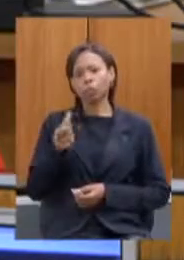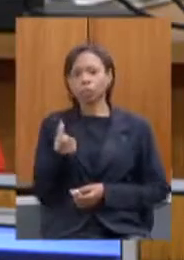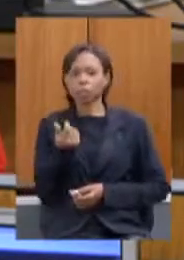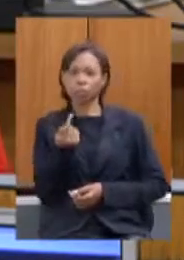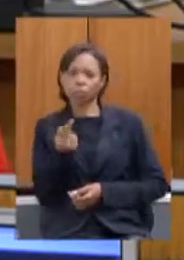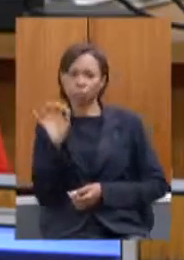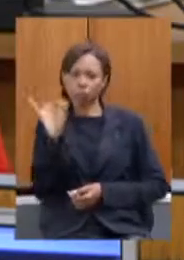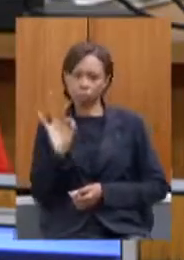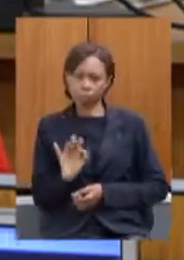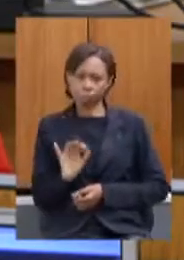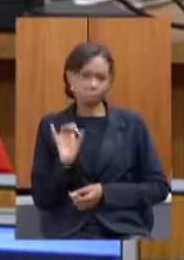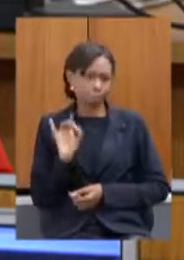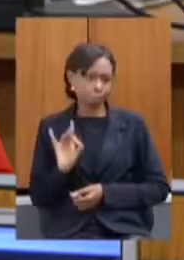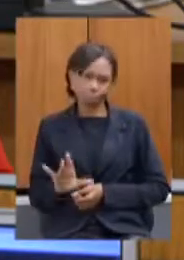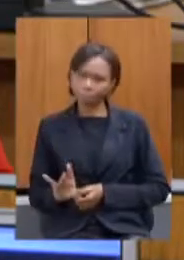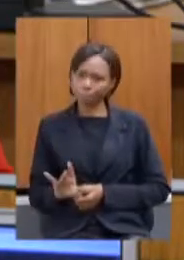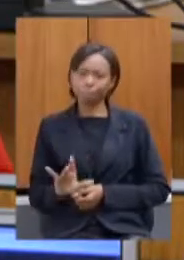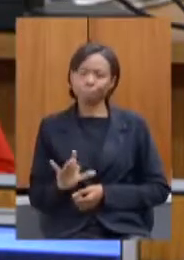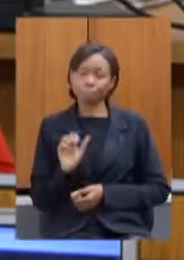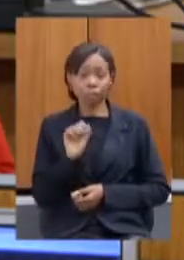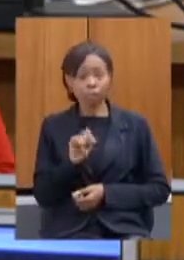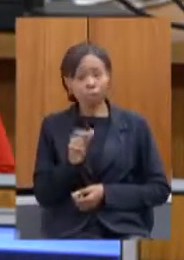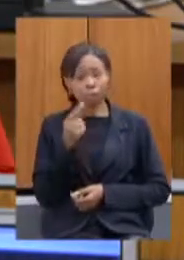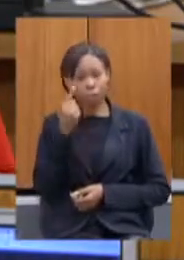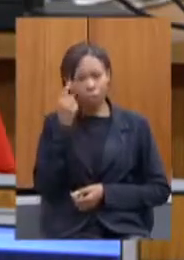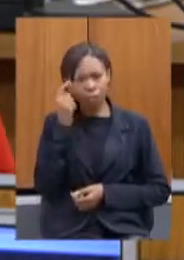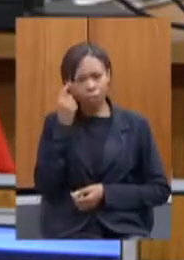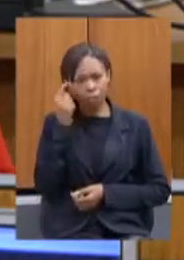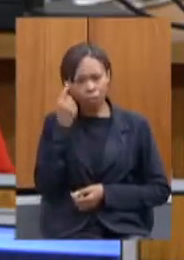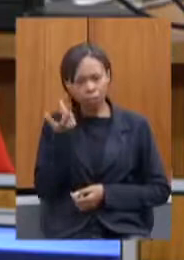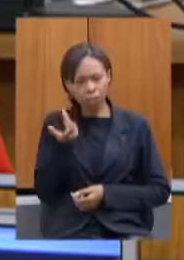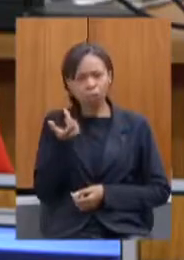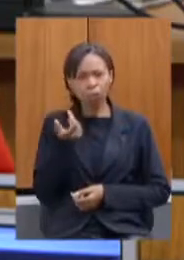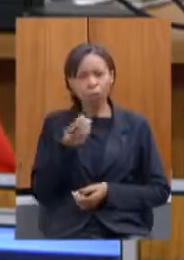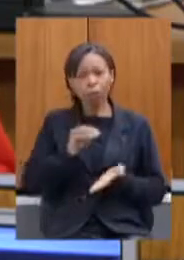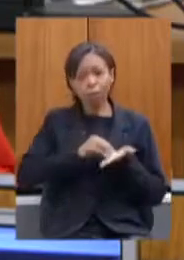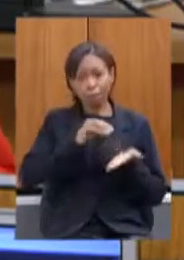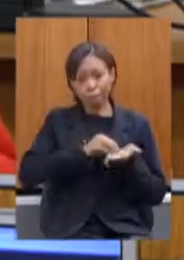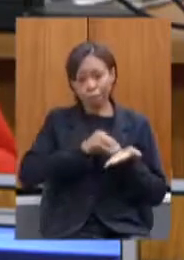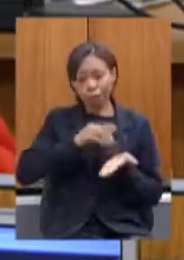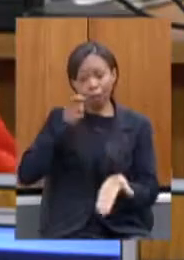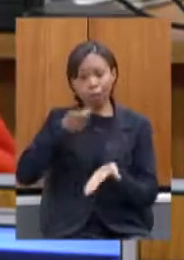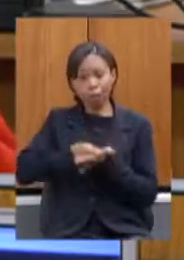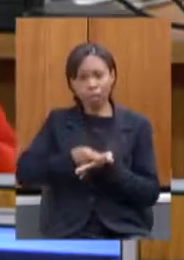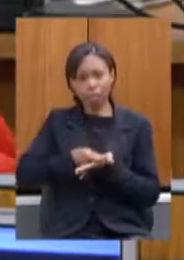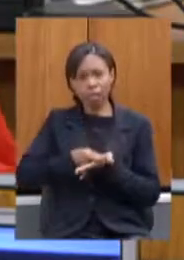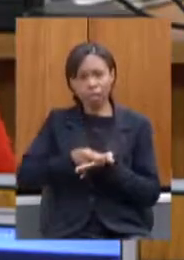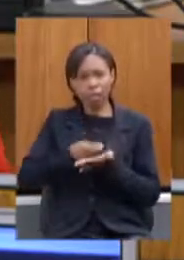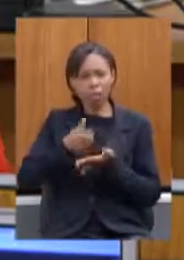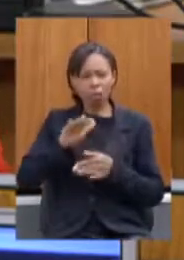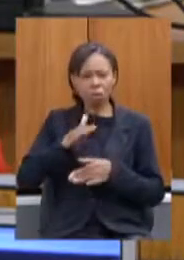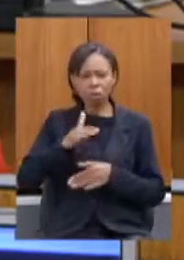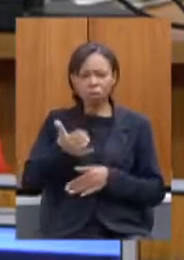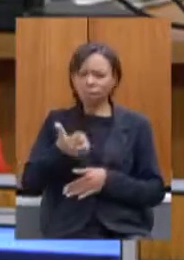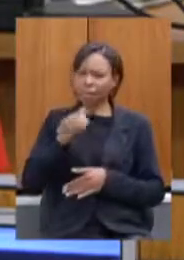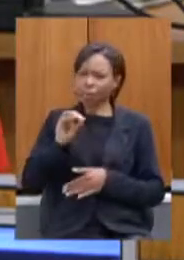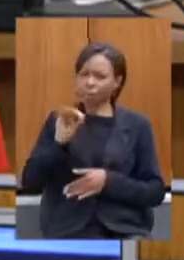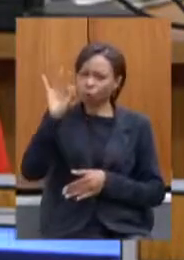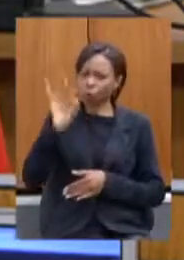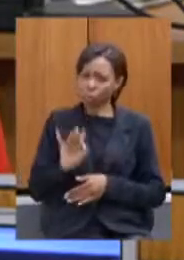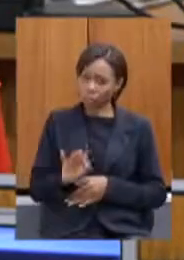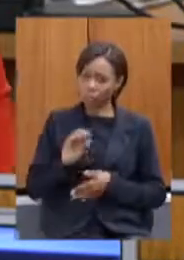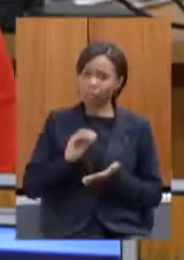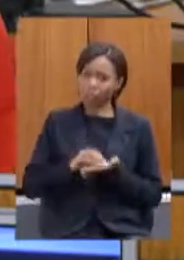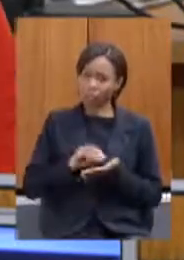se considerarmos os restos a pagar 10 um pouco mais de 10% nem assim